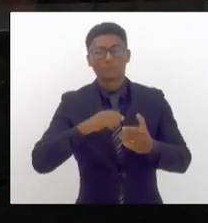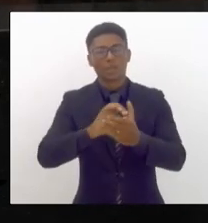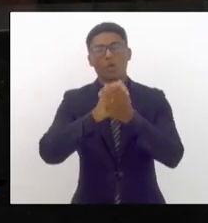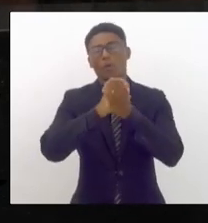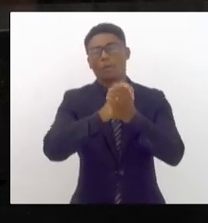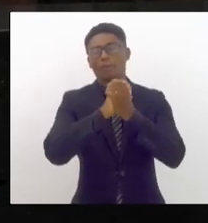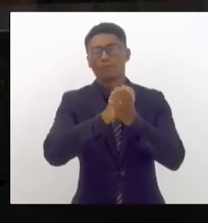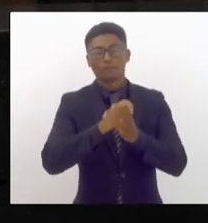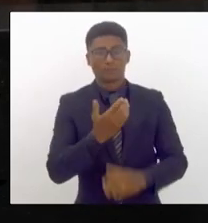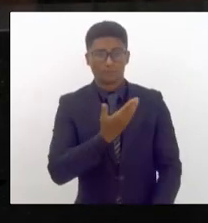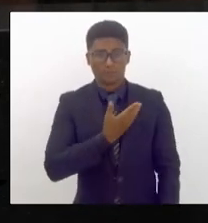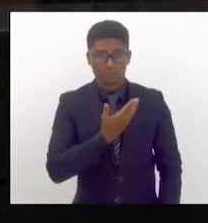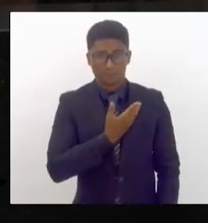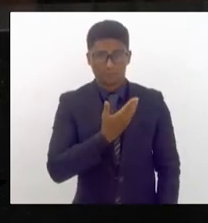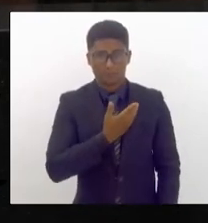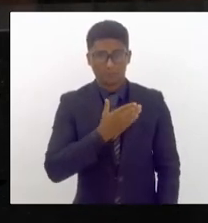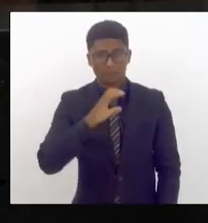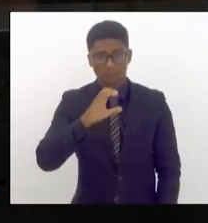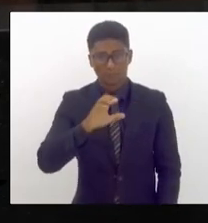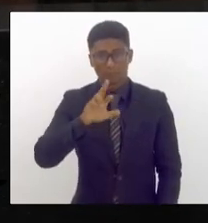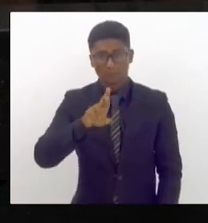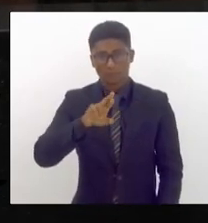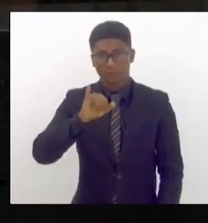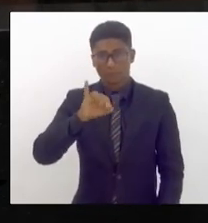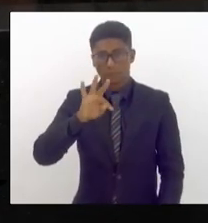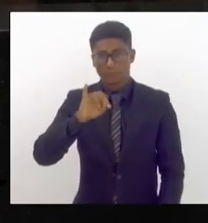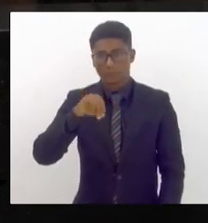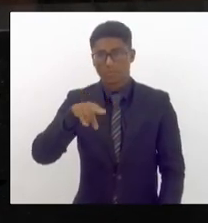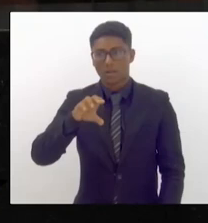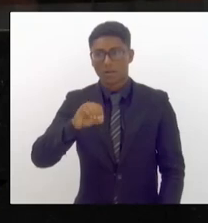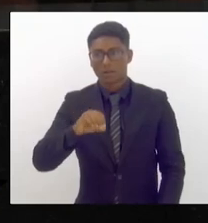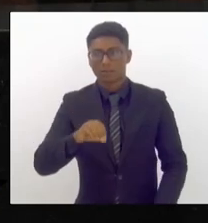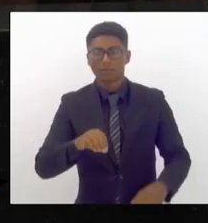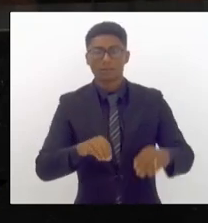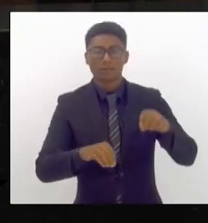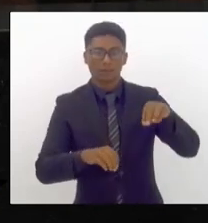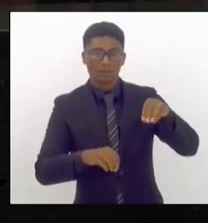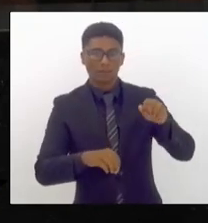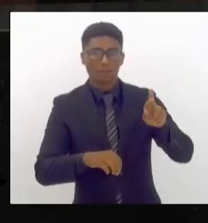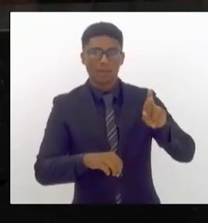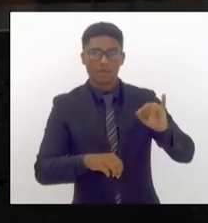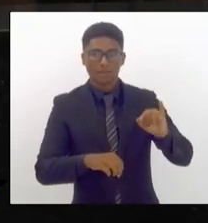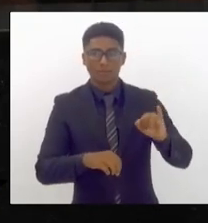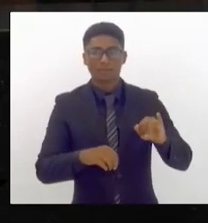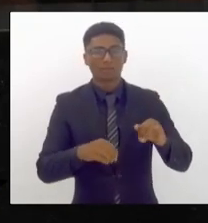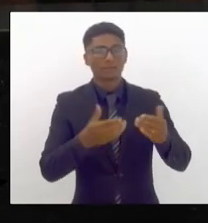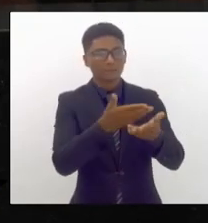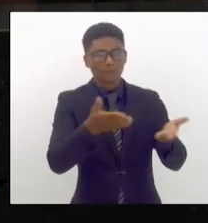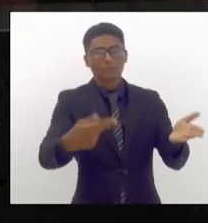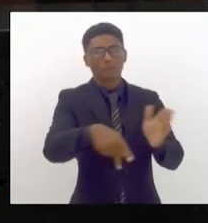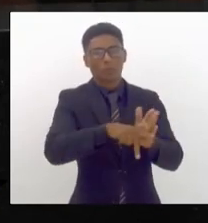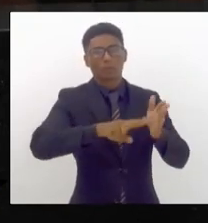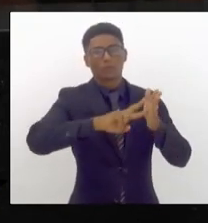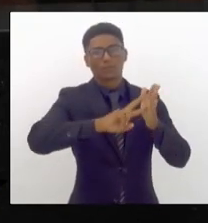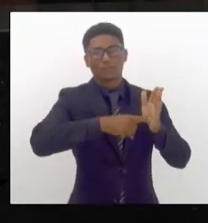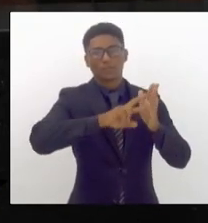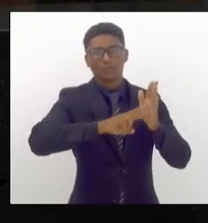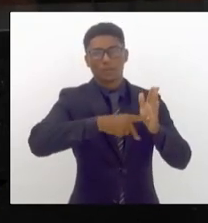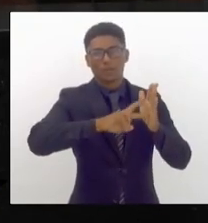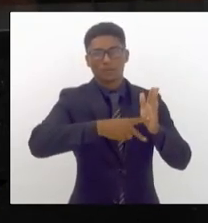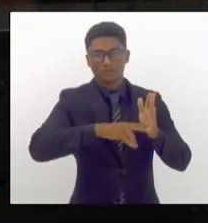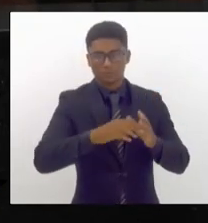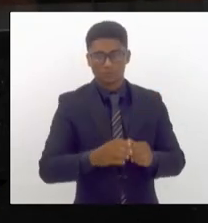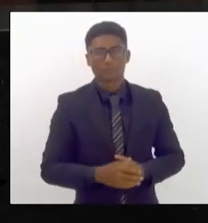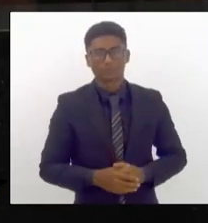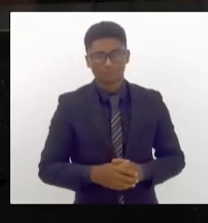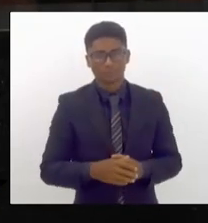queridos amigos Cristiano PC Maristela sindicalistas né e